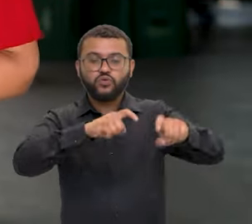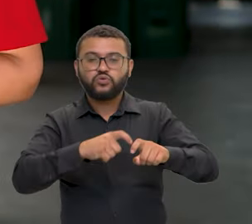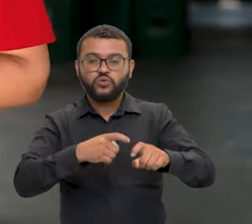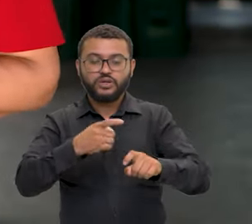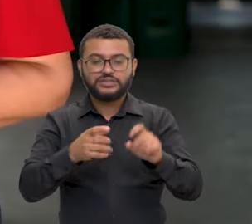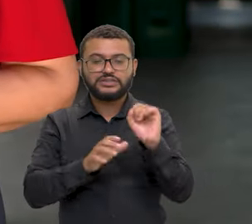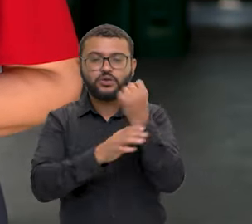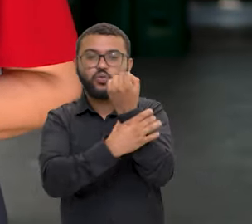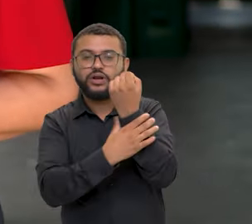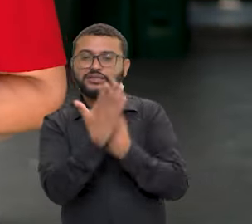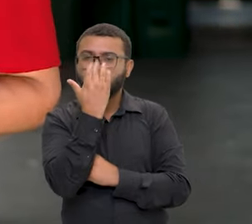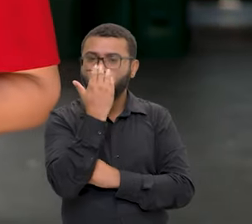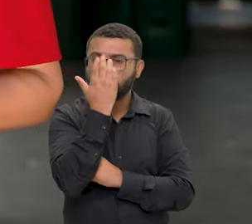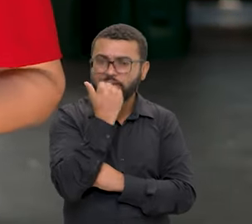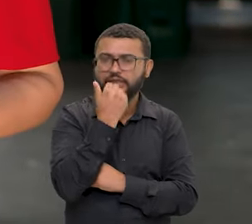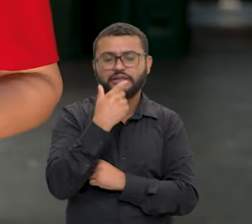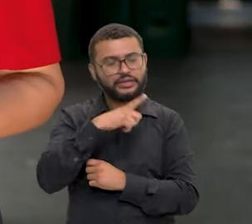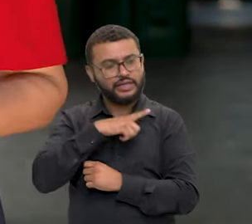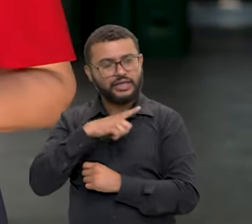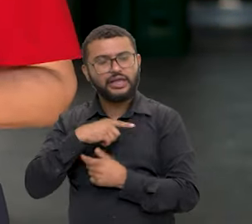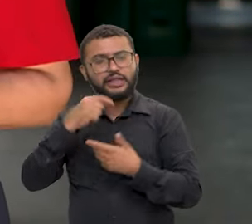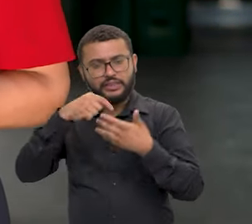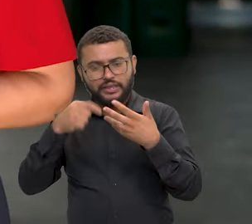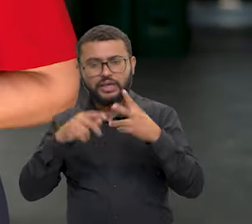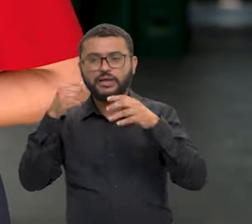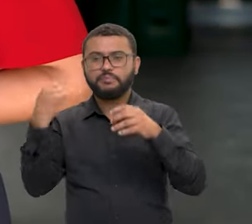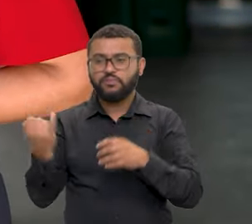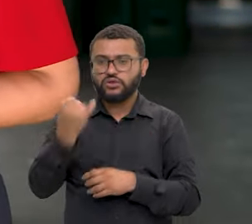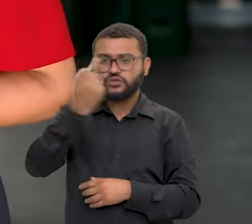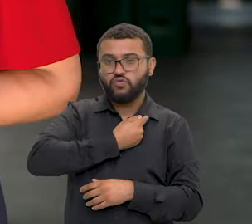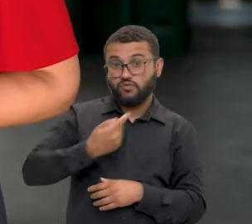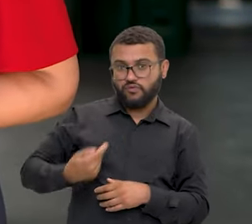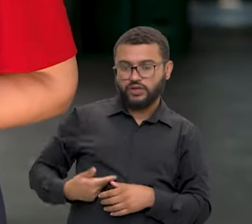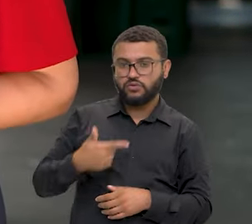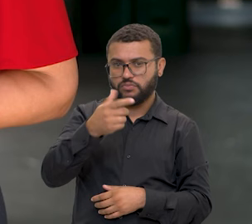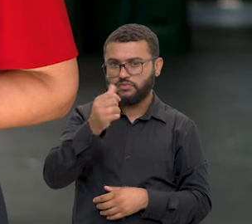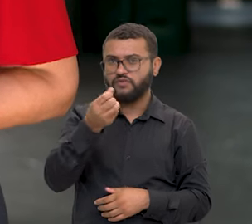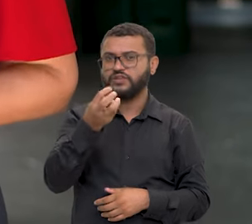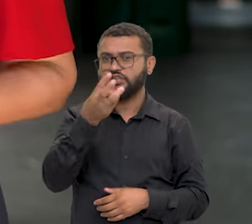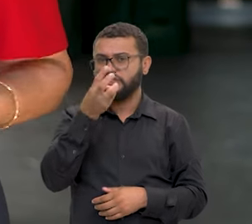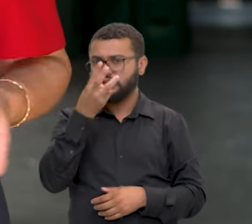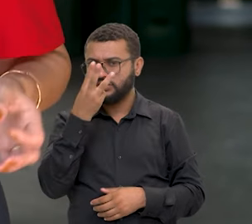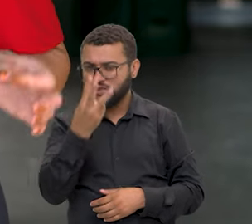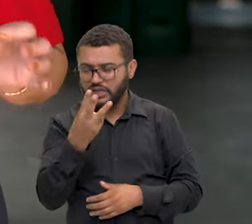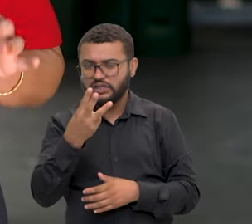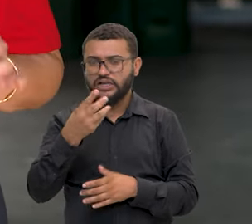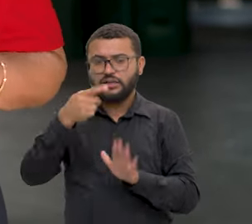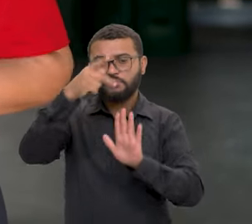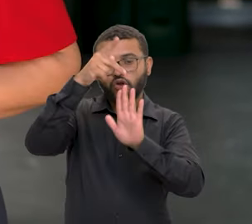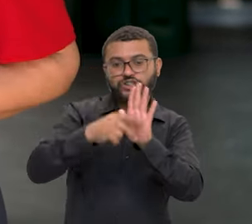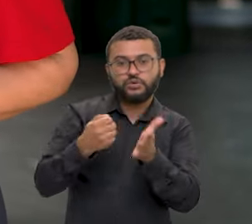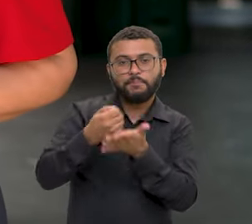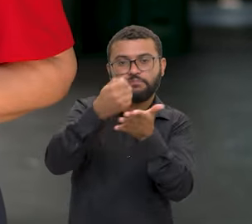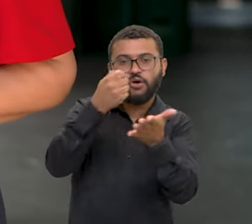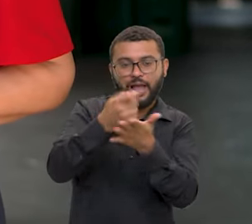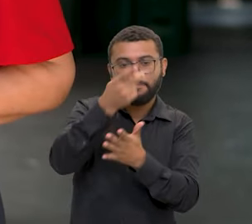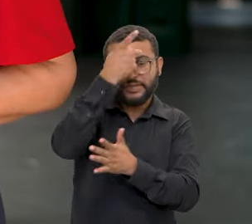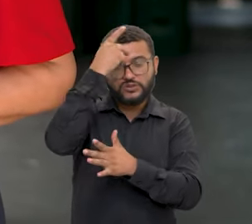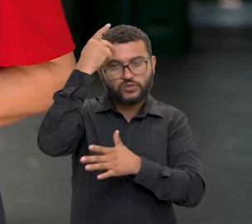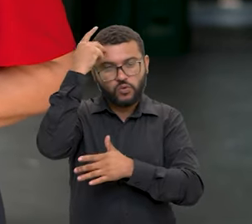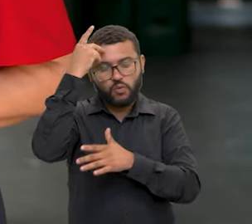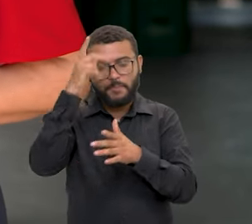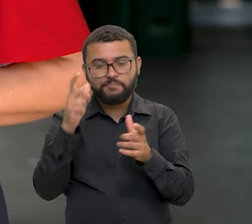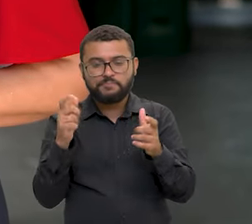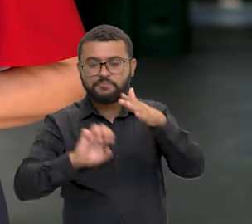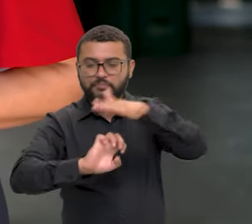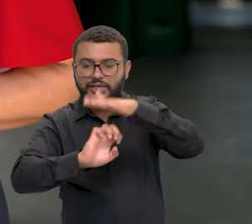do governo em 2023. Programas de apoio ao pequeno e médio produtor rural receberam atenção especial, visando